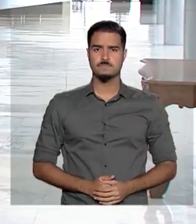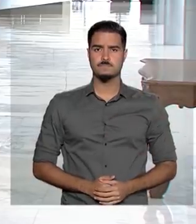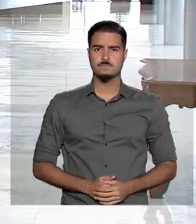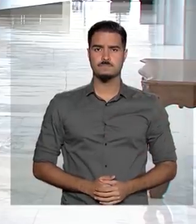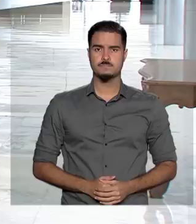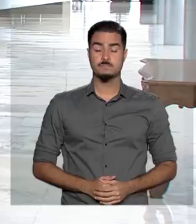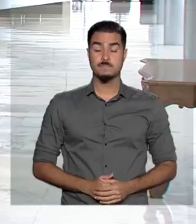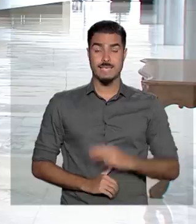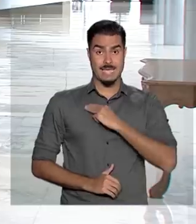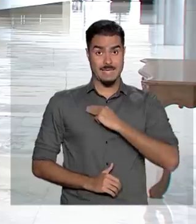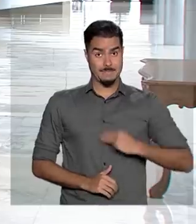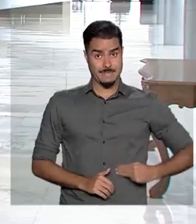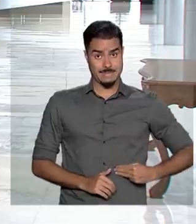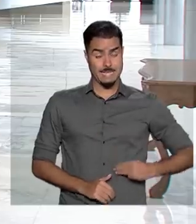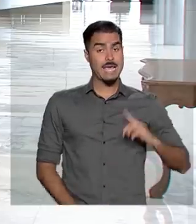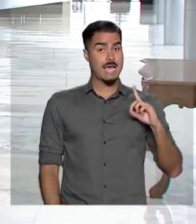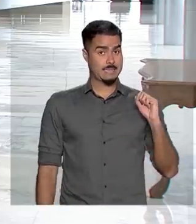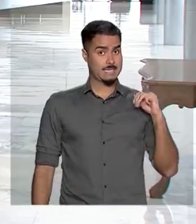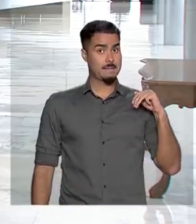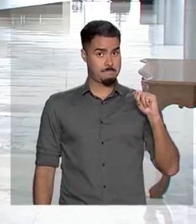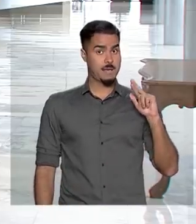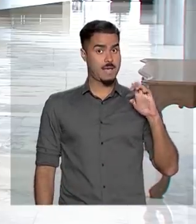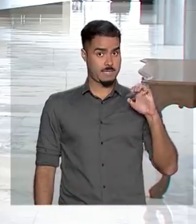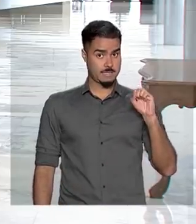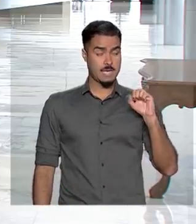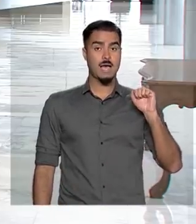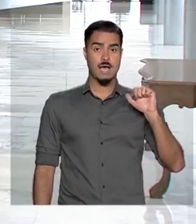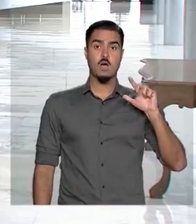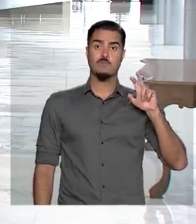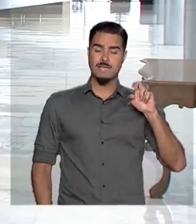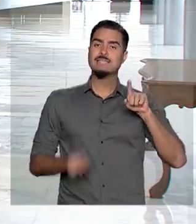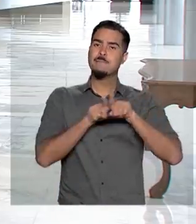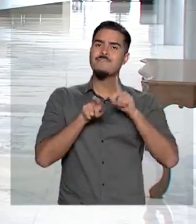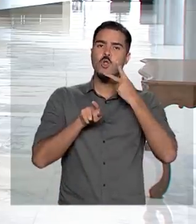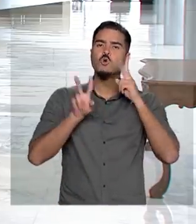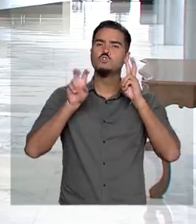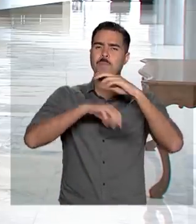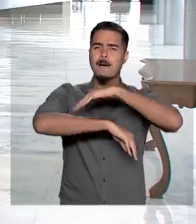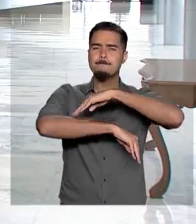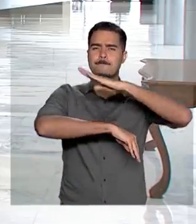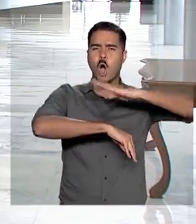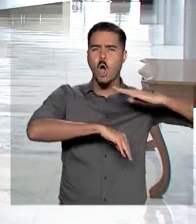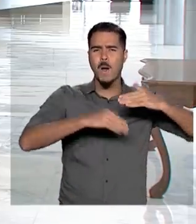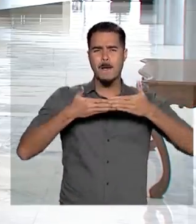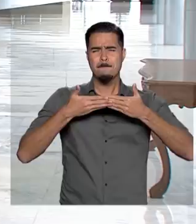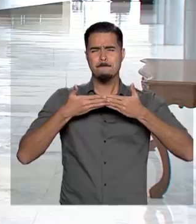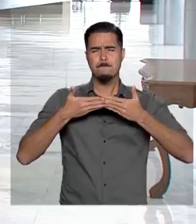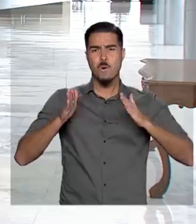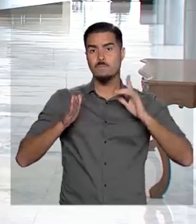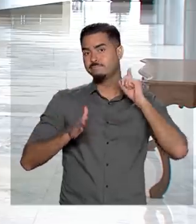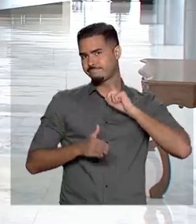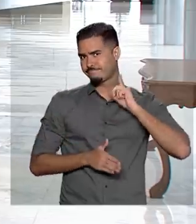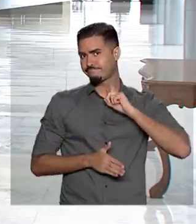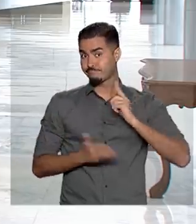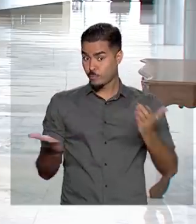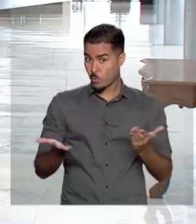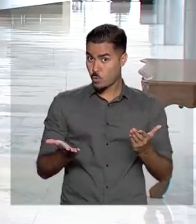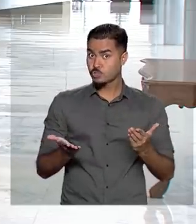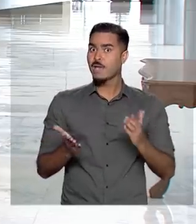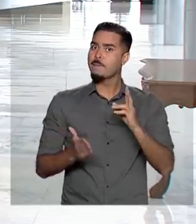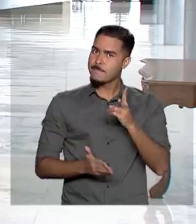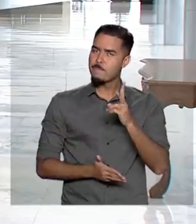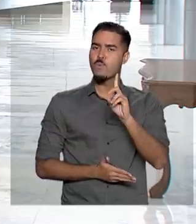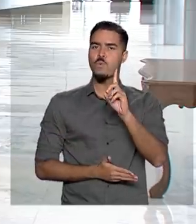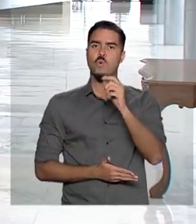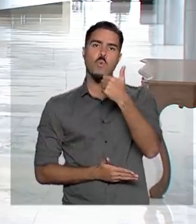A ministra Damaris Alves também falou sobre a tragédia do rompimento da barragem em Brumadinho, Minas Gerais, que hoje completa